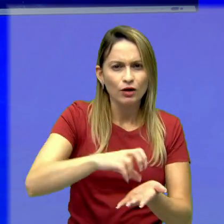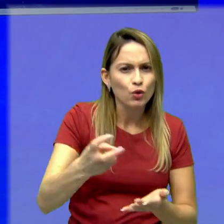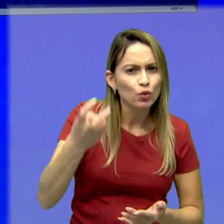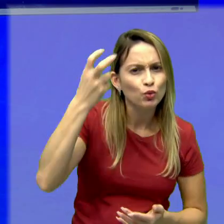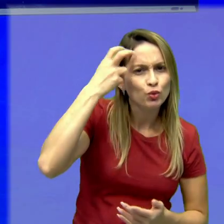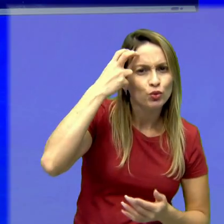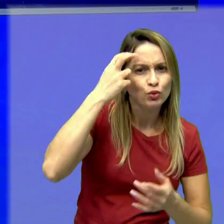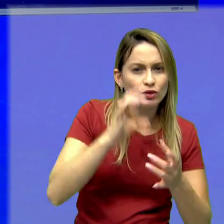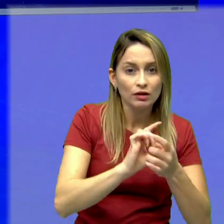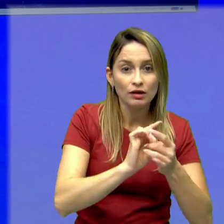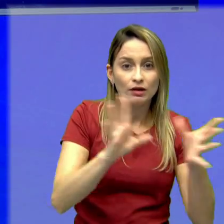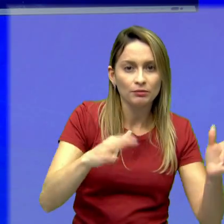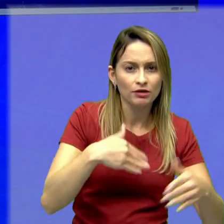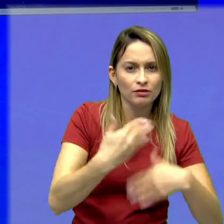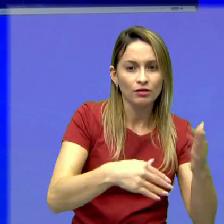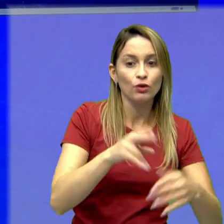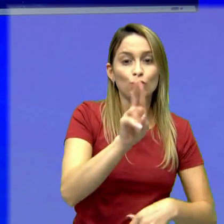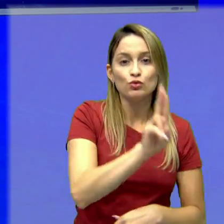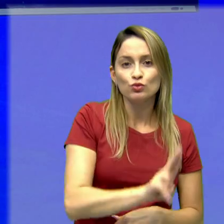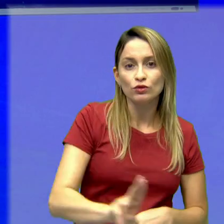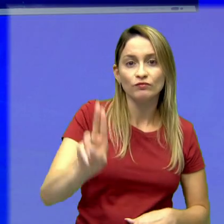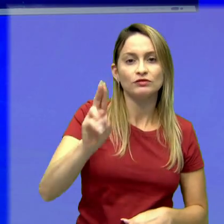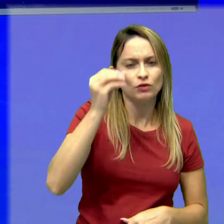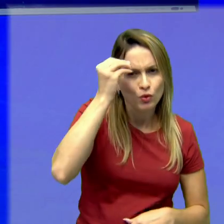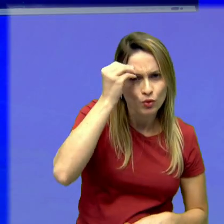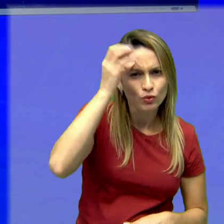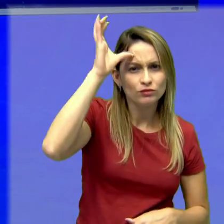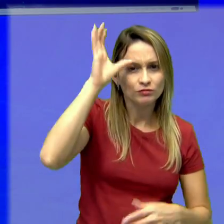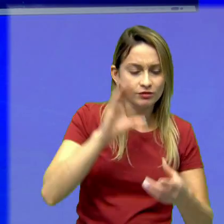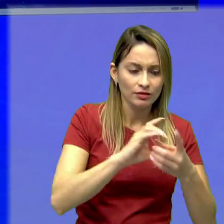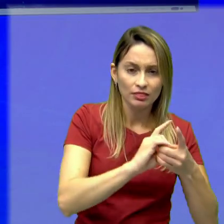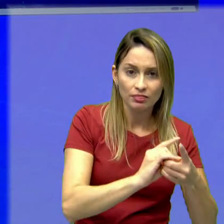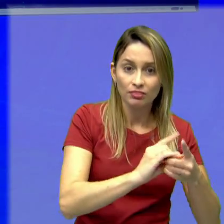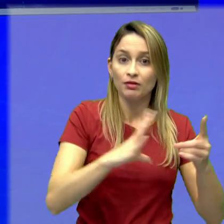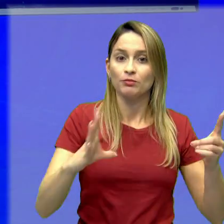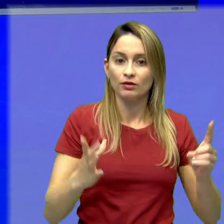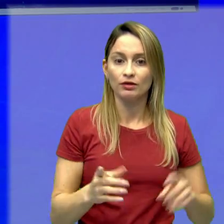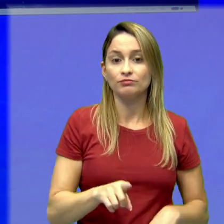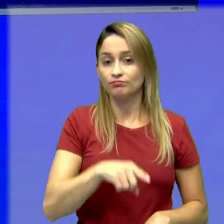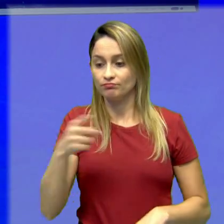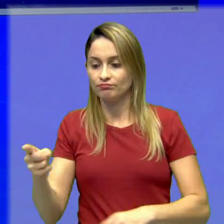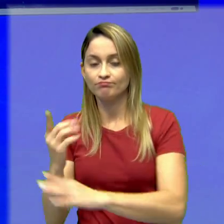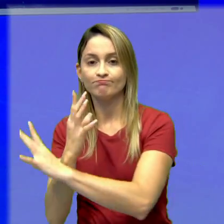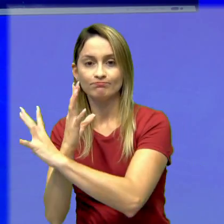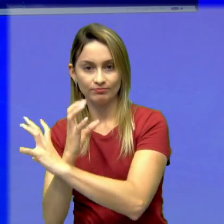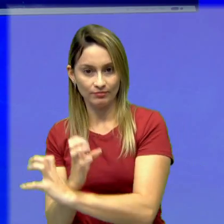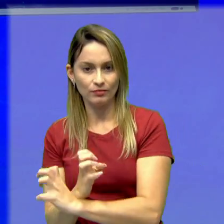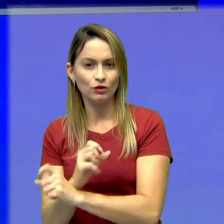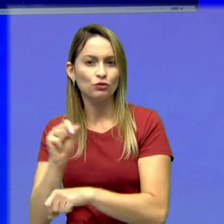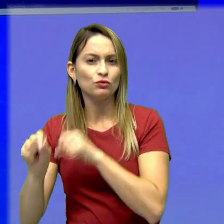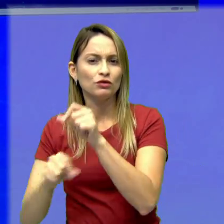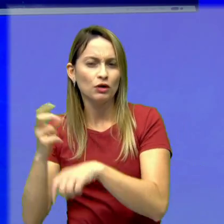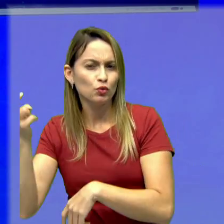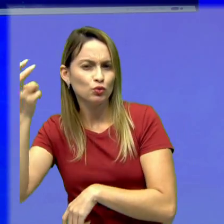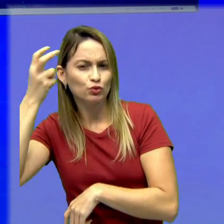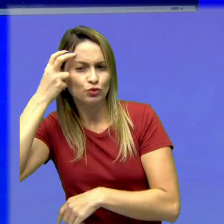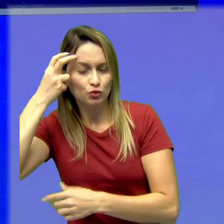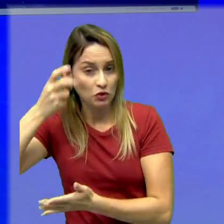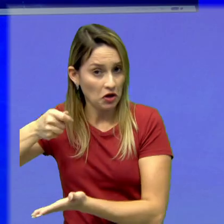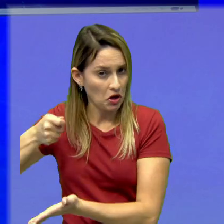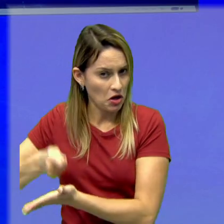voltada ao desenvolvimento de universidades, do conhecimento livre e da democracia, Esparta tinha uma cultura mais